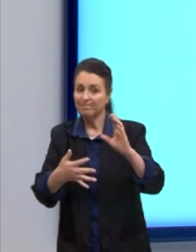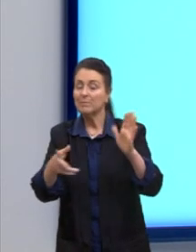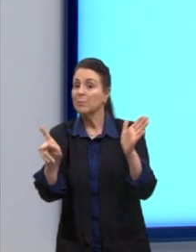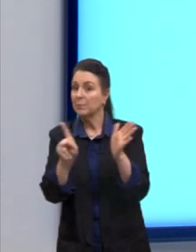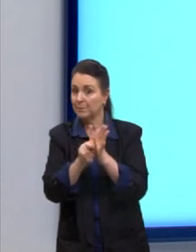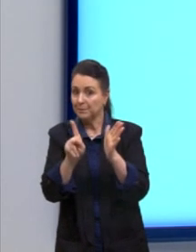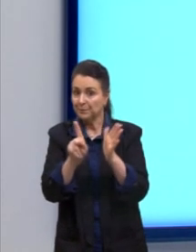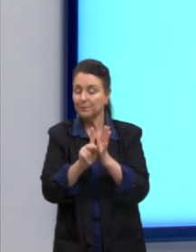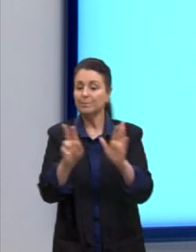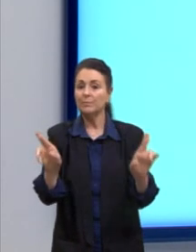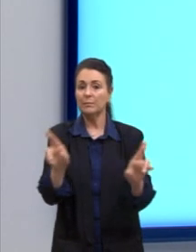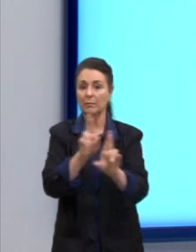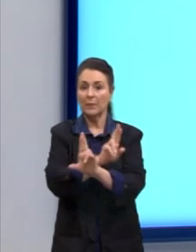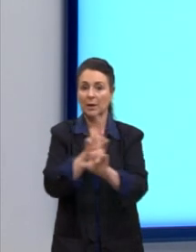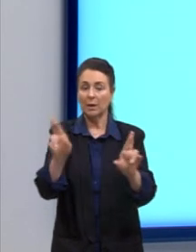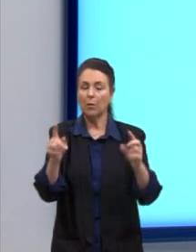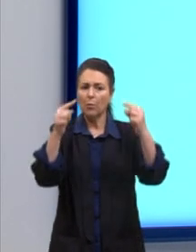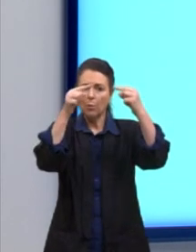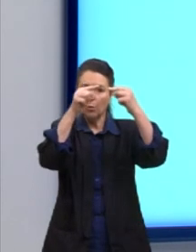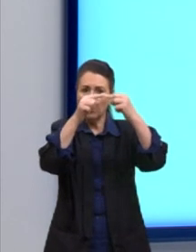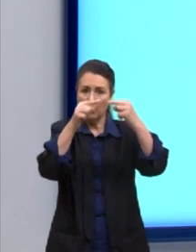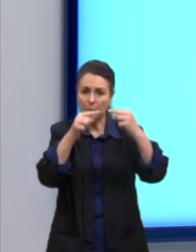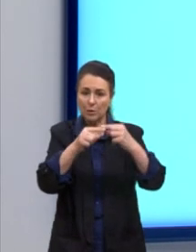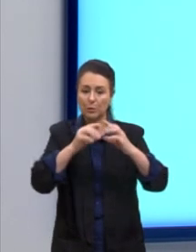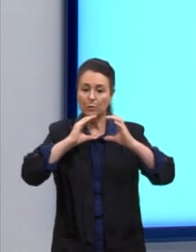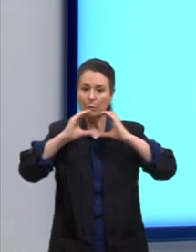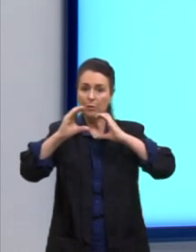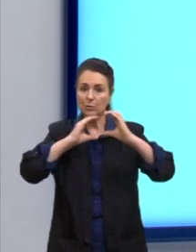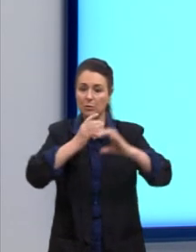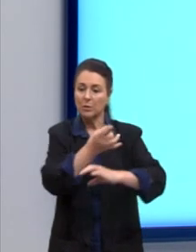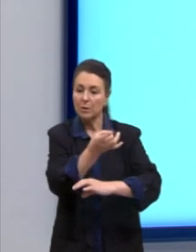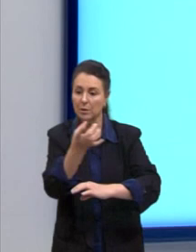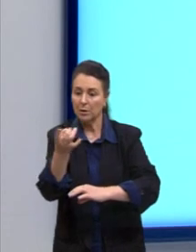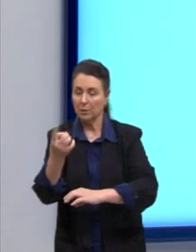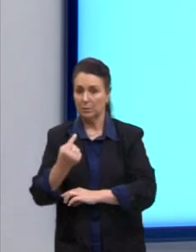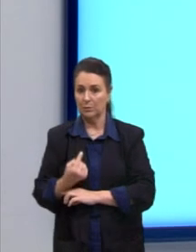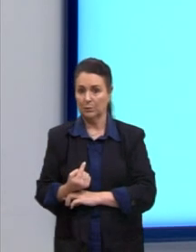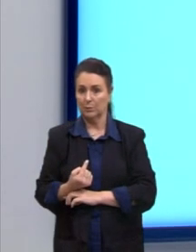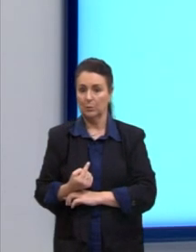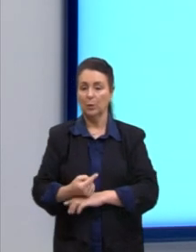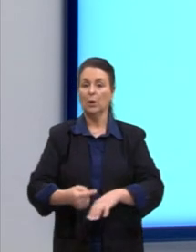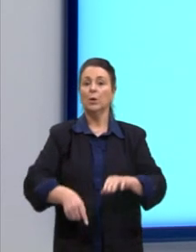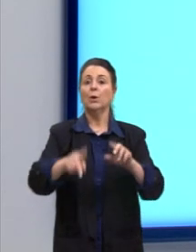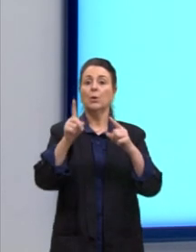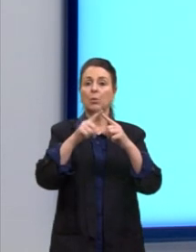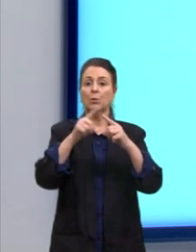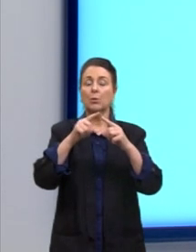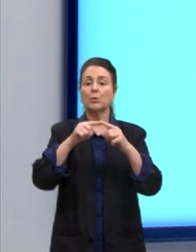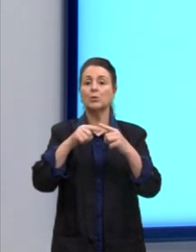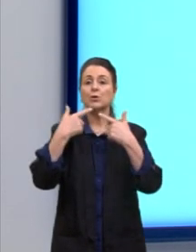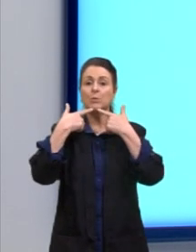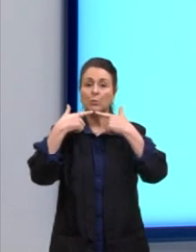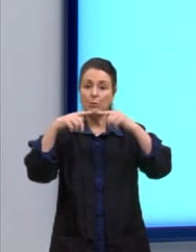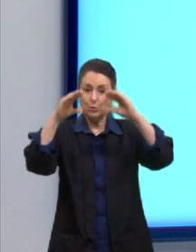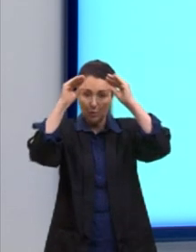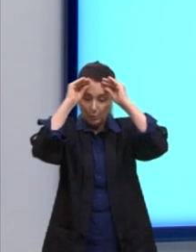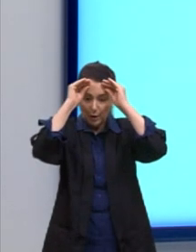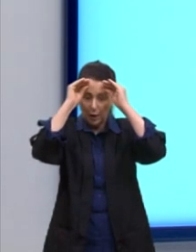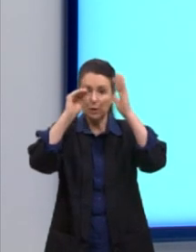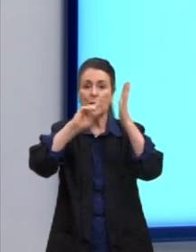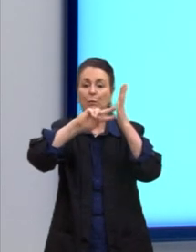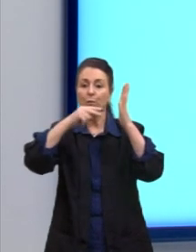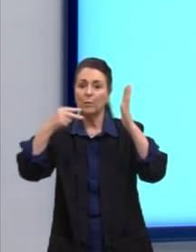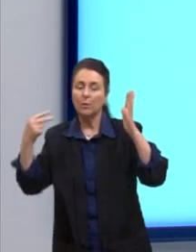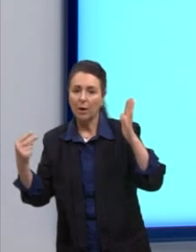relacionadas ao objetivo comunicativo de cada um. O tipo de linguagem, o vocabulário, maior ou